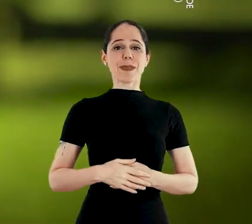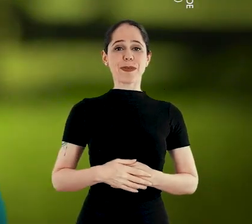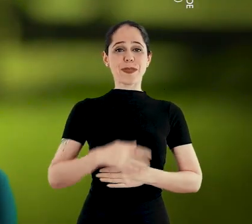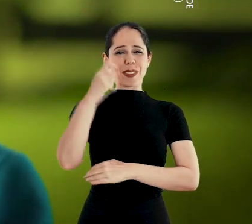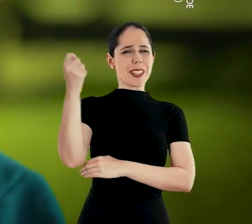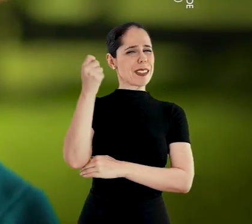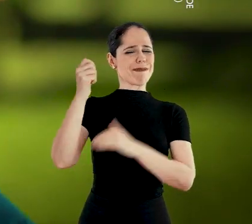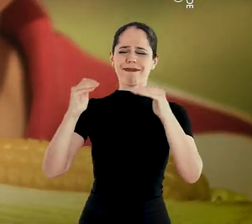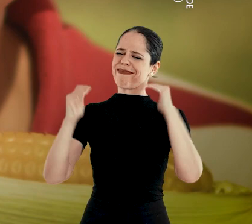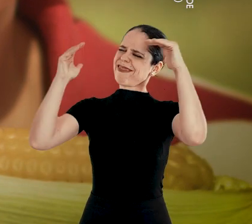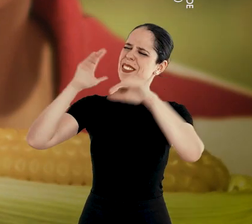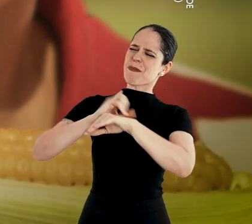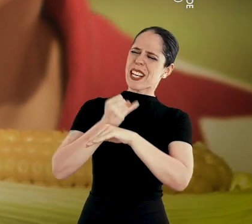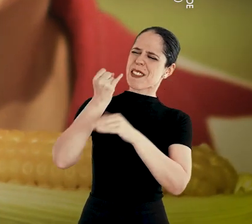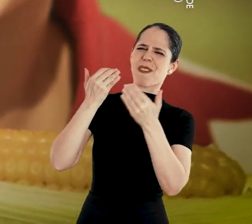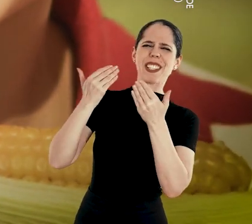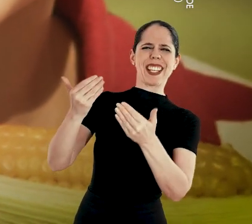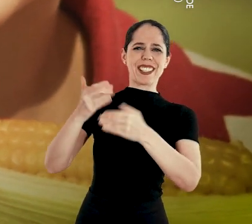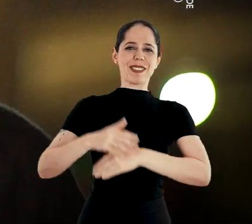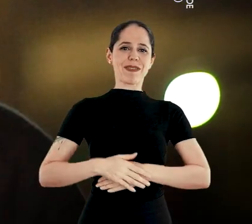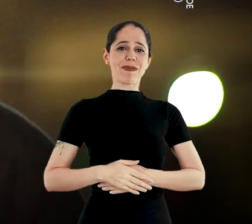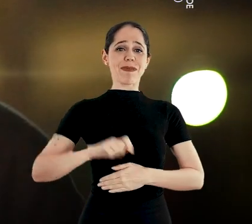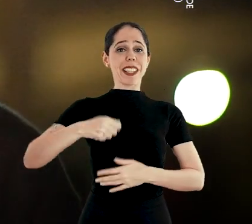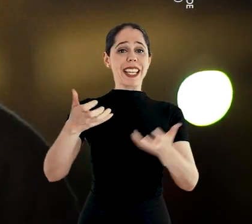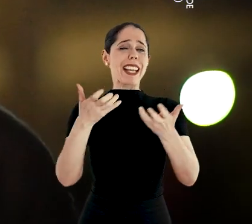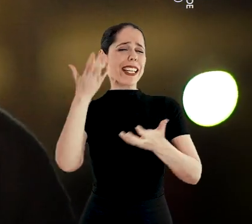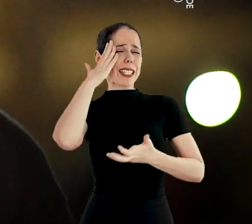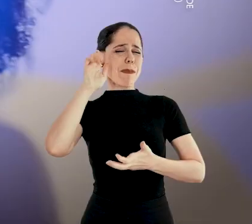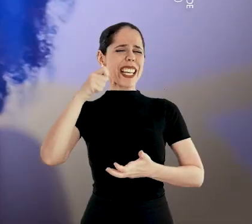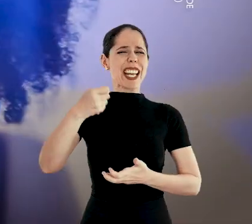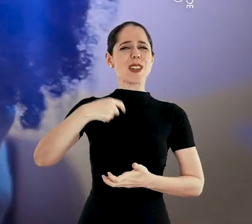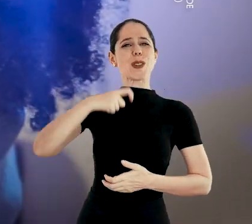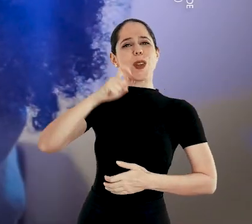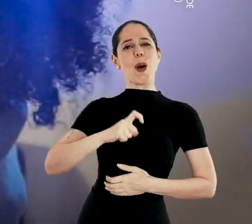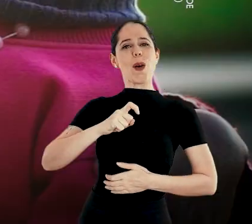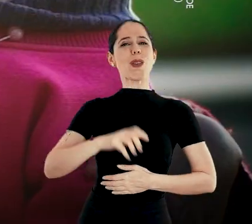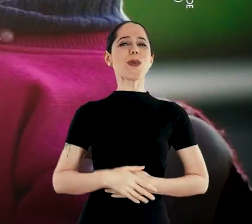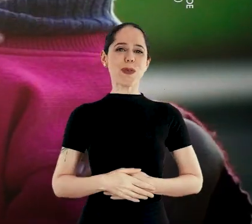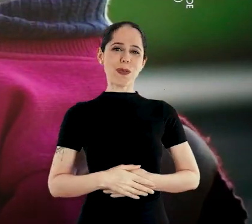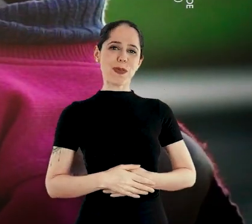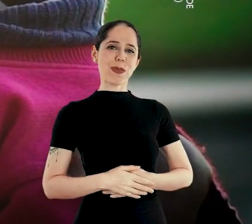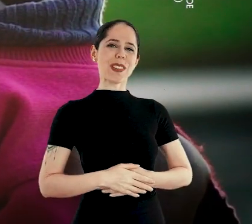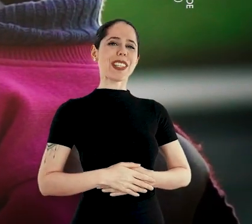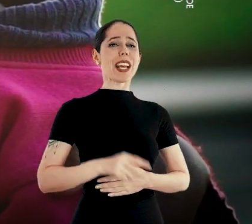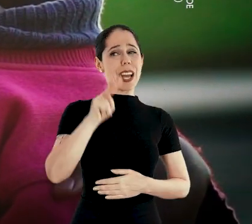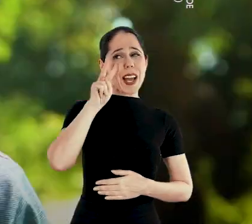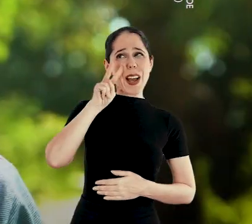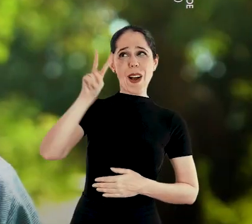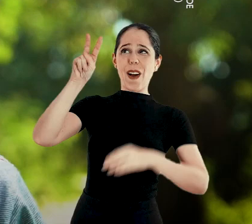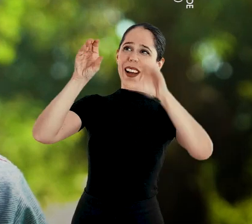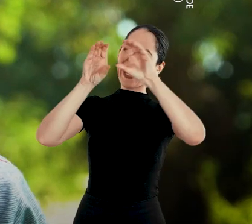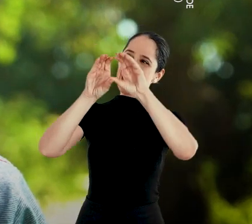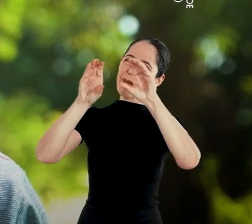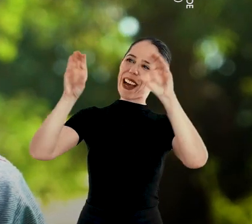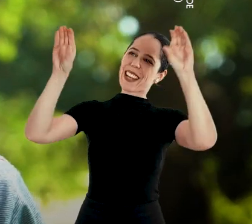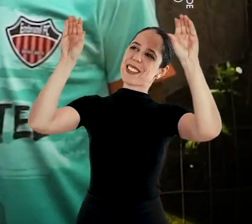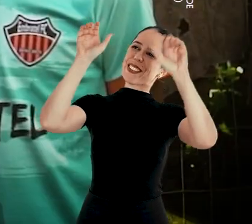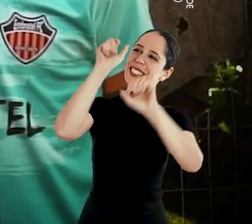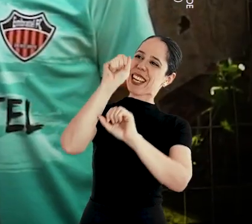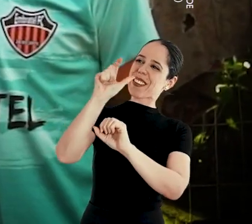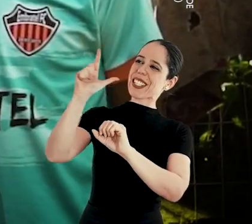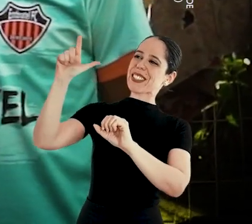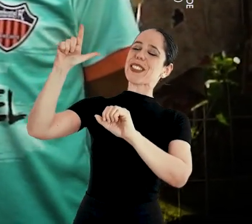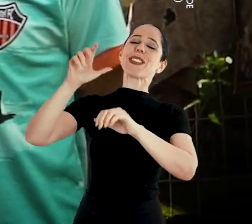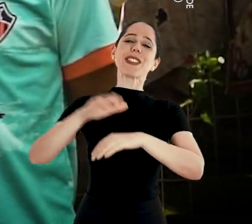O Rio Grande fala mais alto. Quem quiser saber quem sou, olha